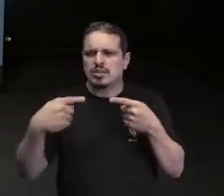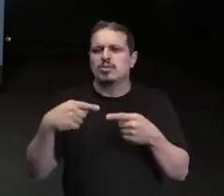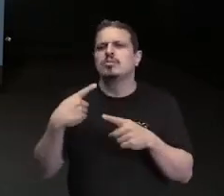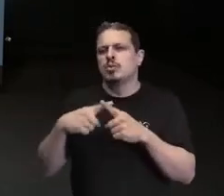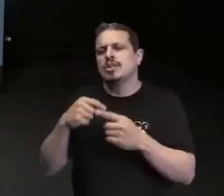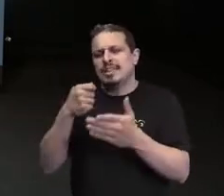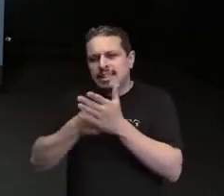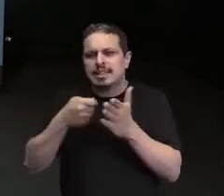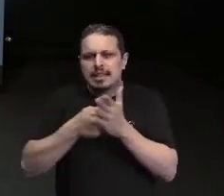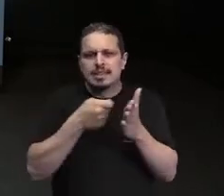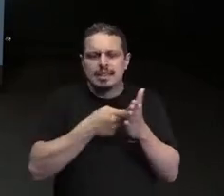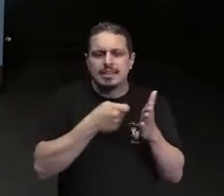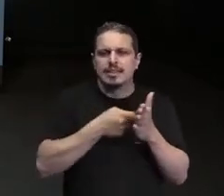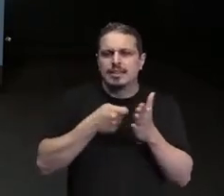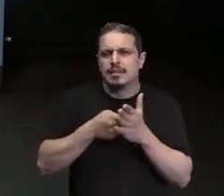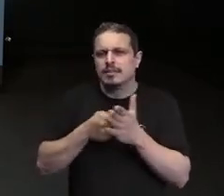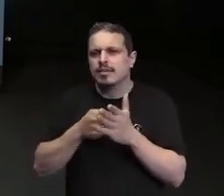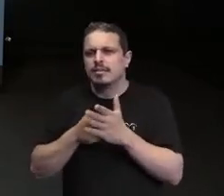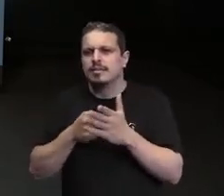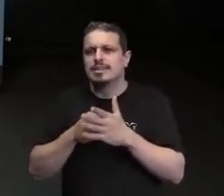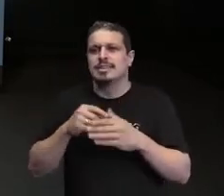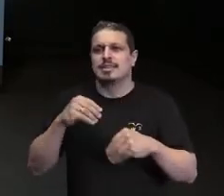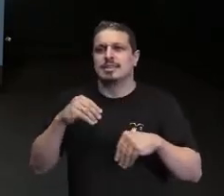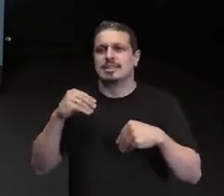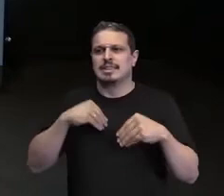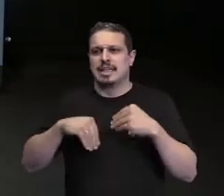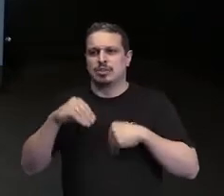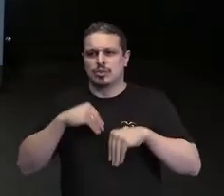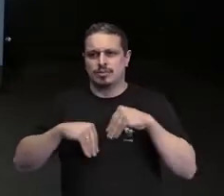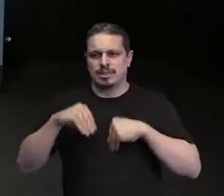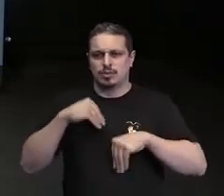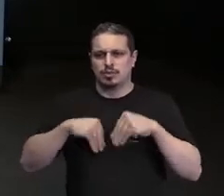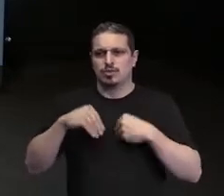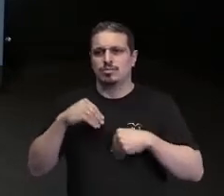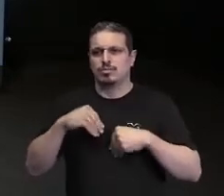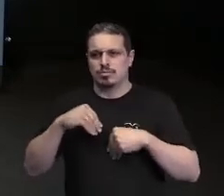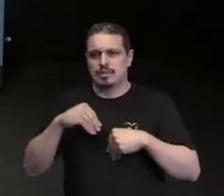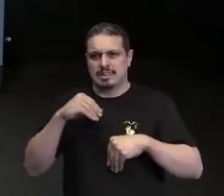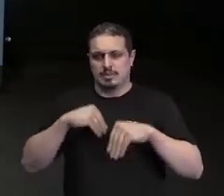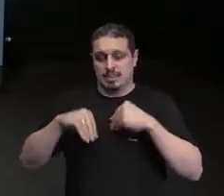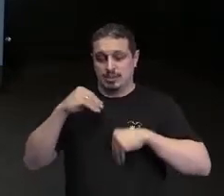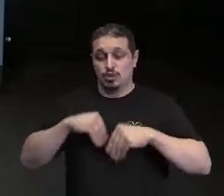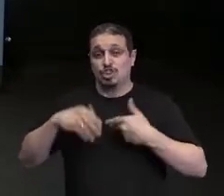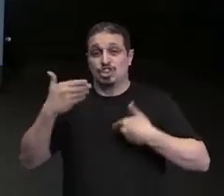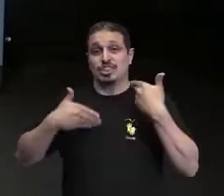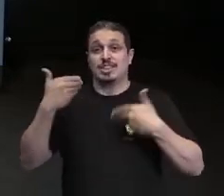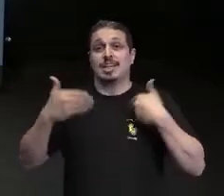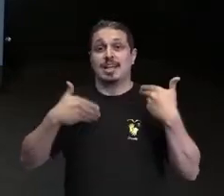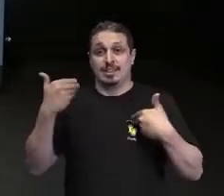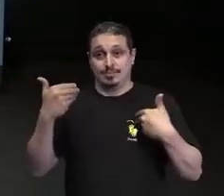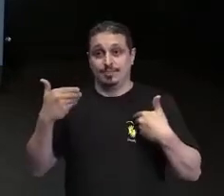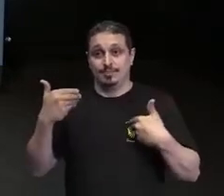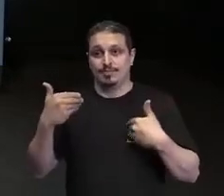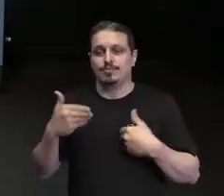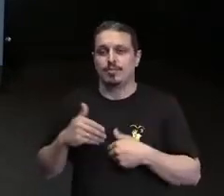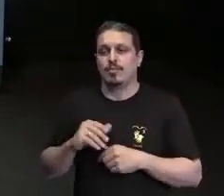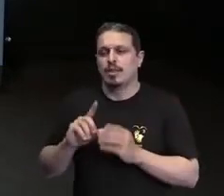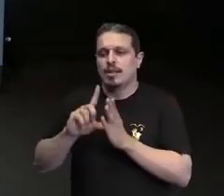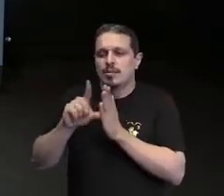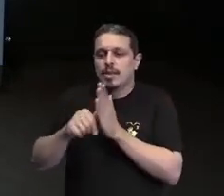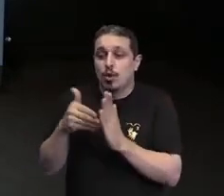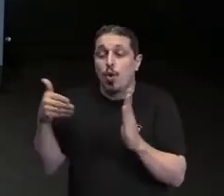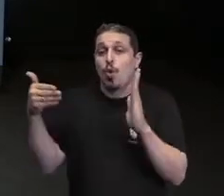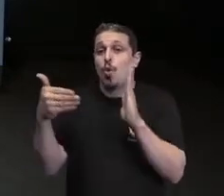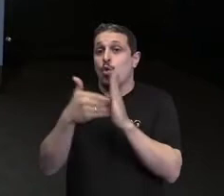desconstruir preconceitos e de construir soluções em relação a essa temática. E a última temática e a última